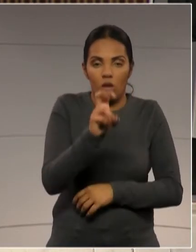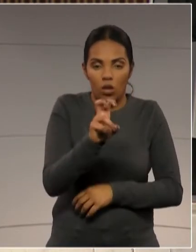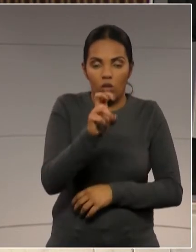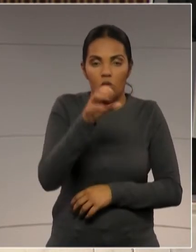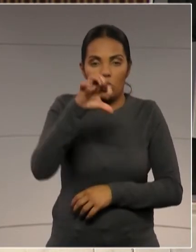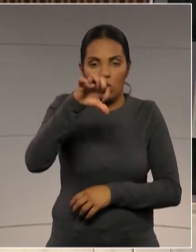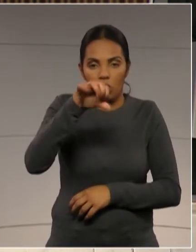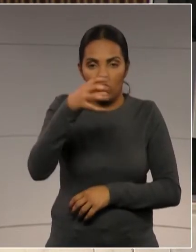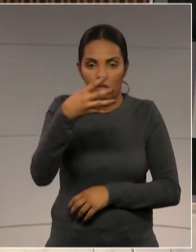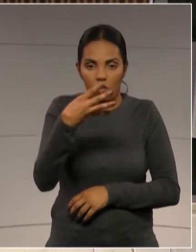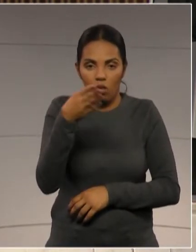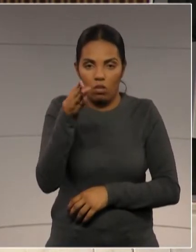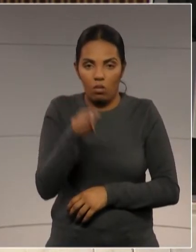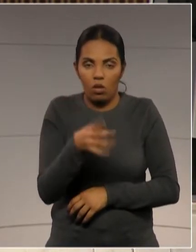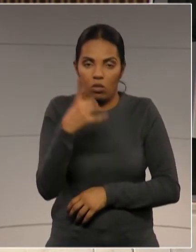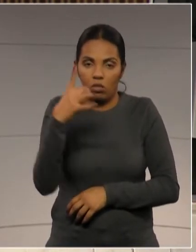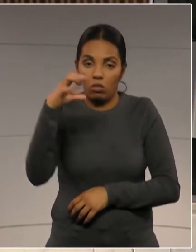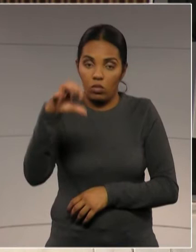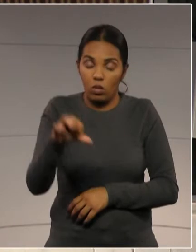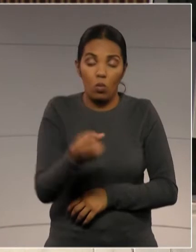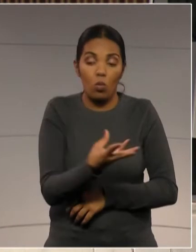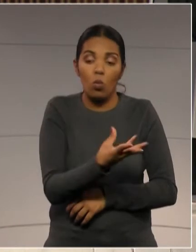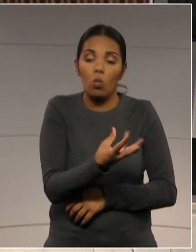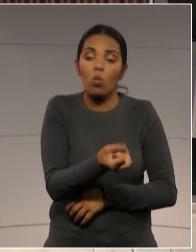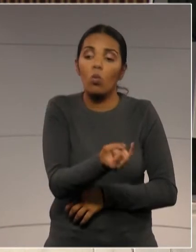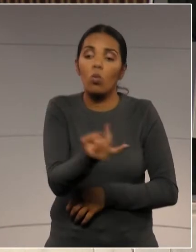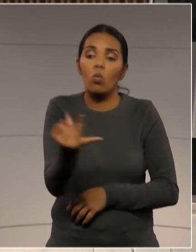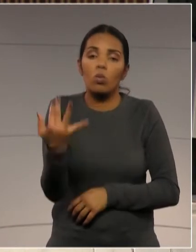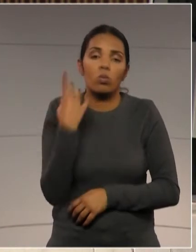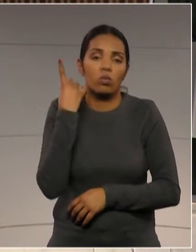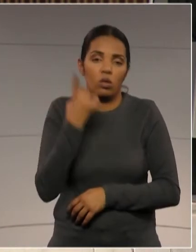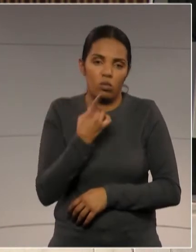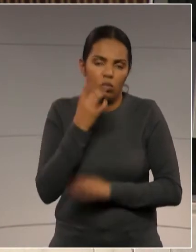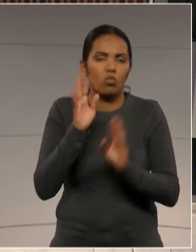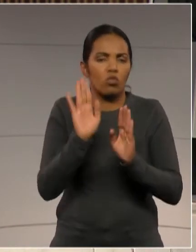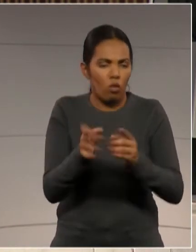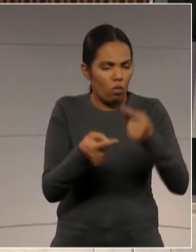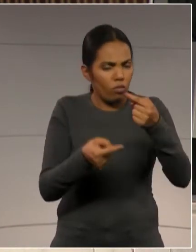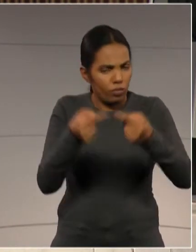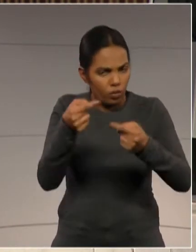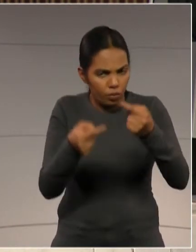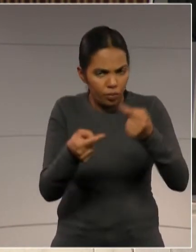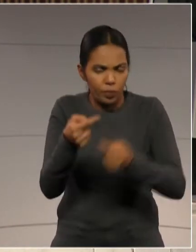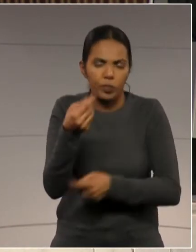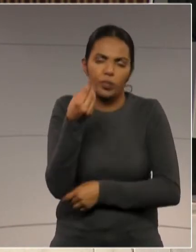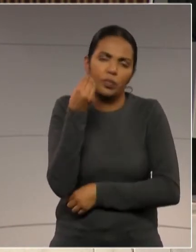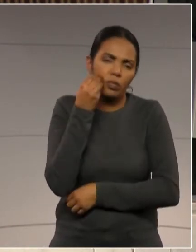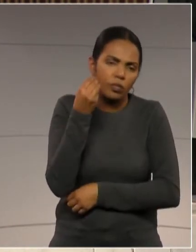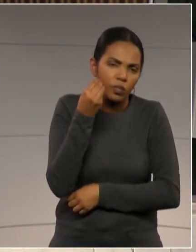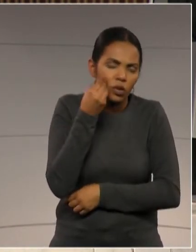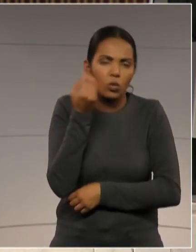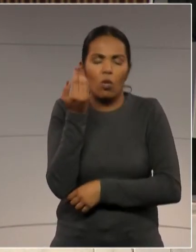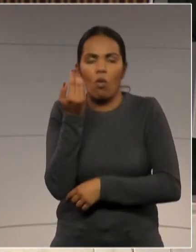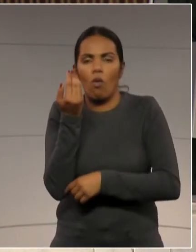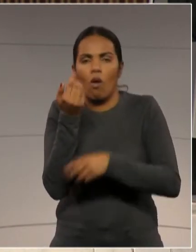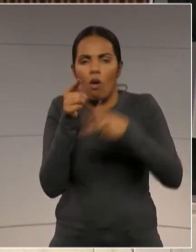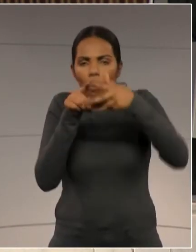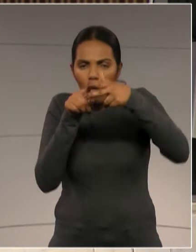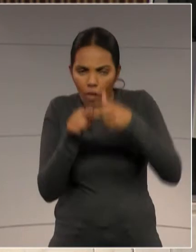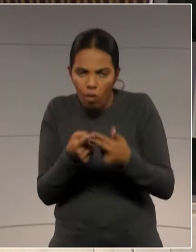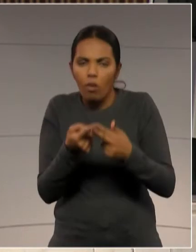Muitos deputados aqui participaram desse debate, tentaram, dentro das suas possibilidades,